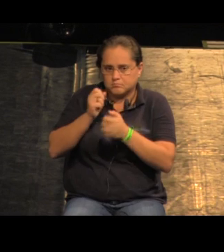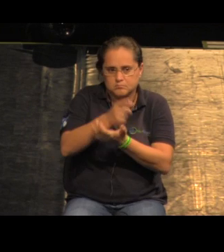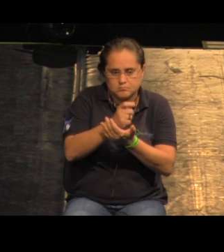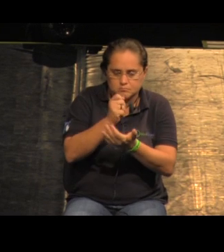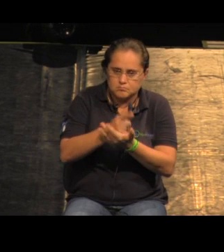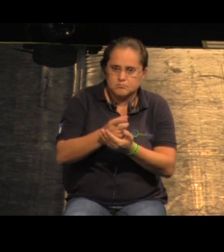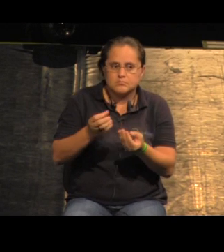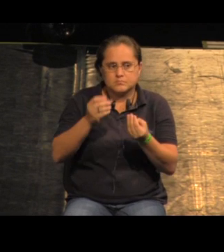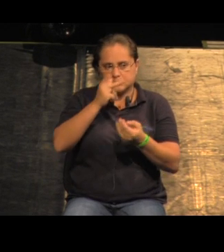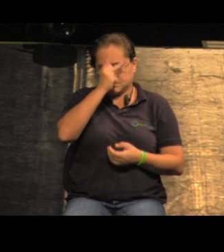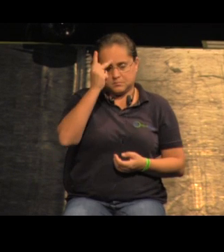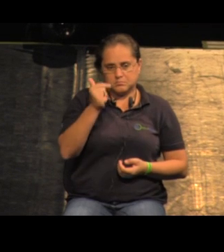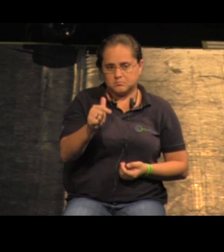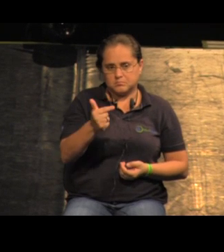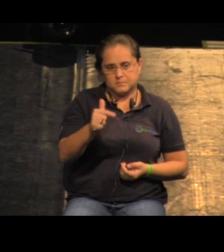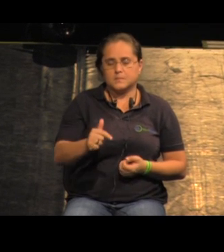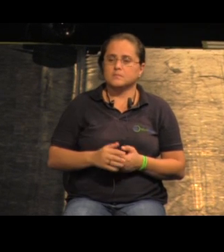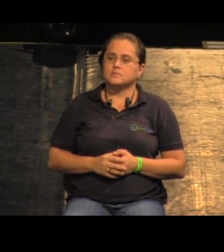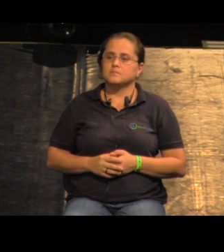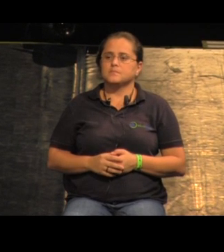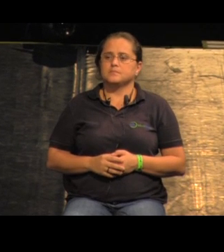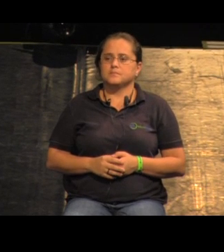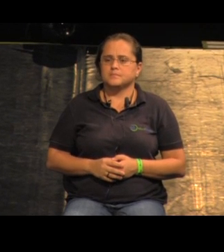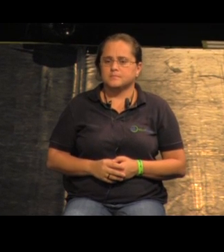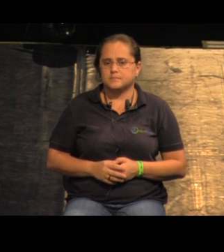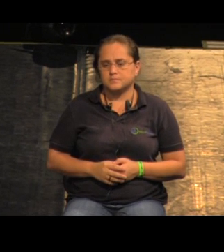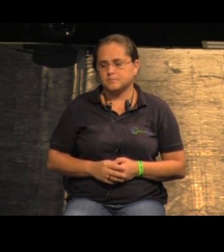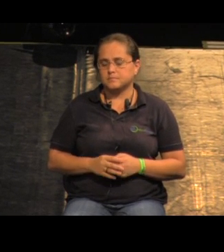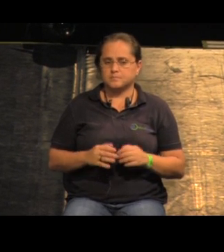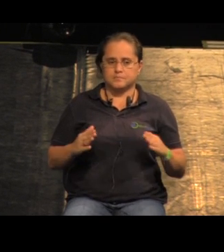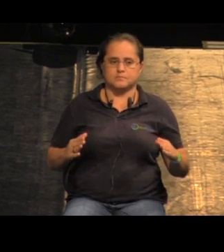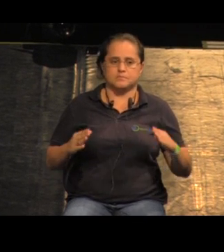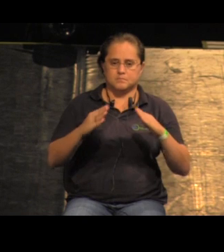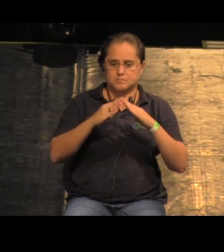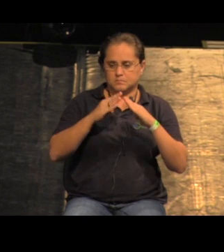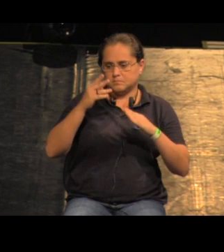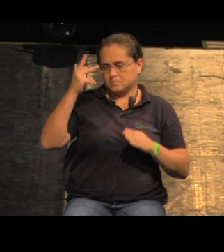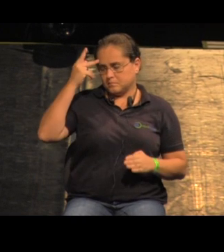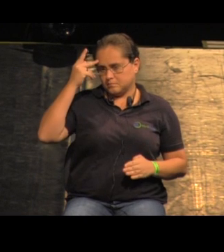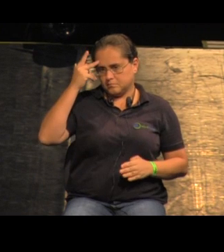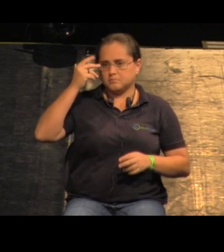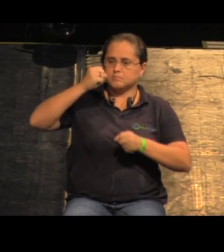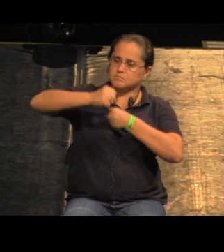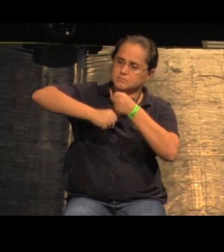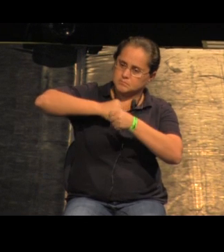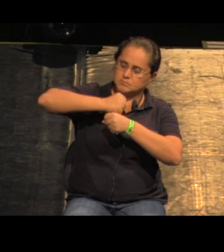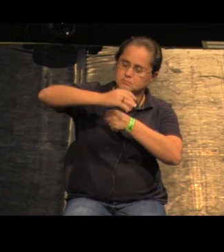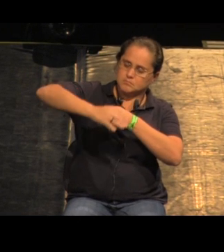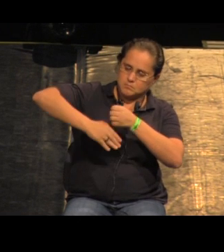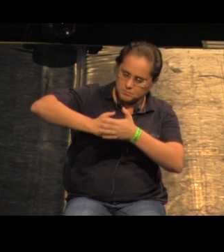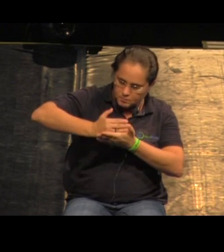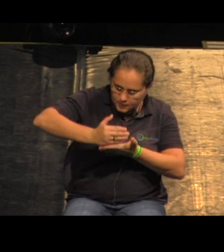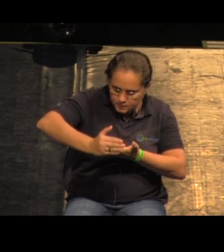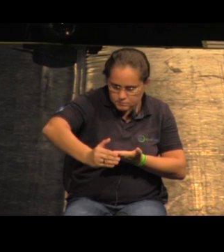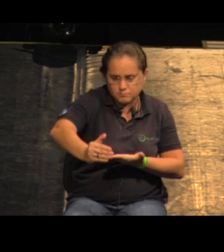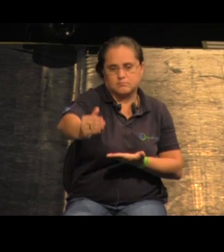visionário, eu diria. O Casa Paulista, muitos anos depois, vem a ser a realização